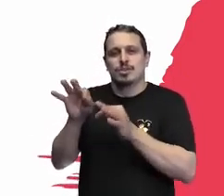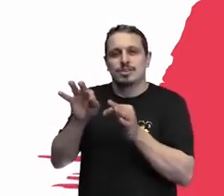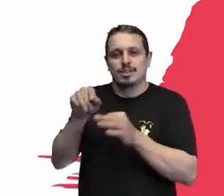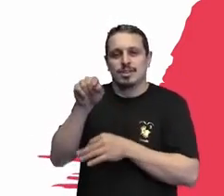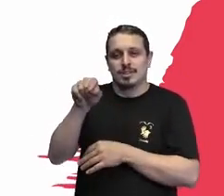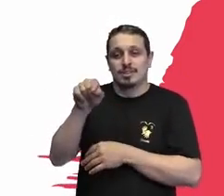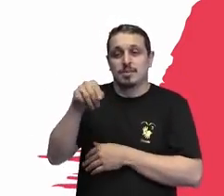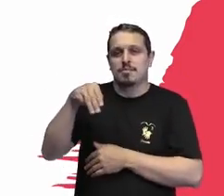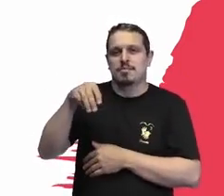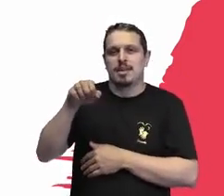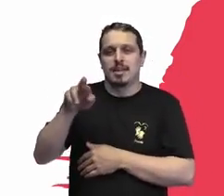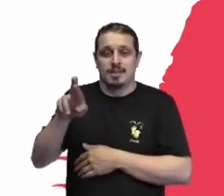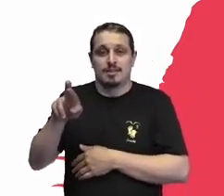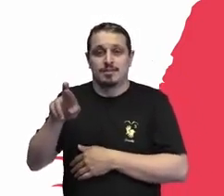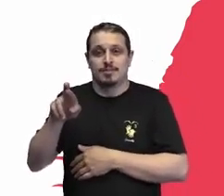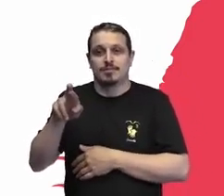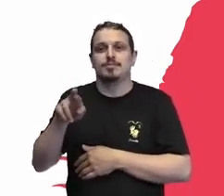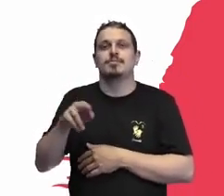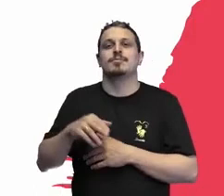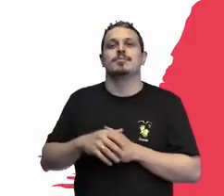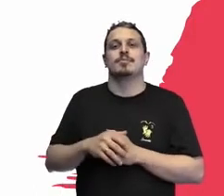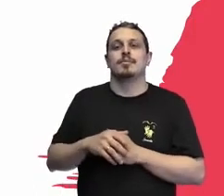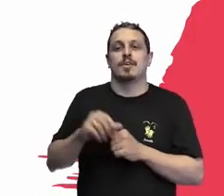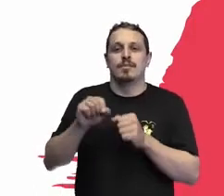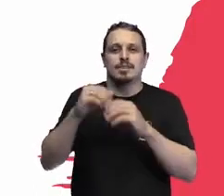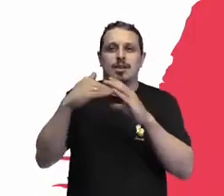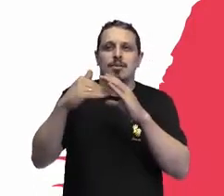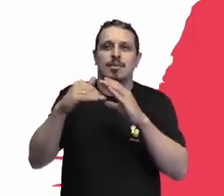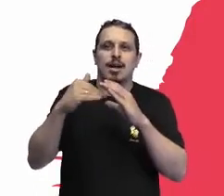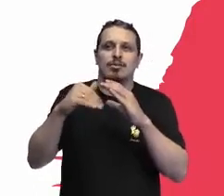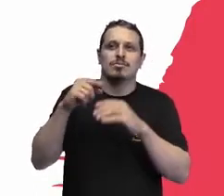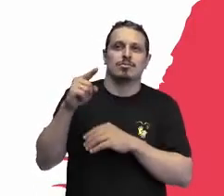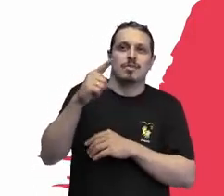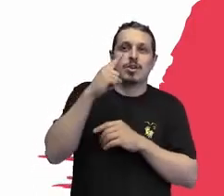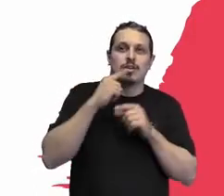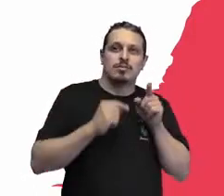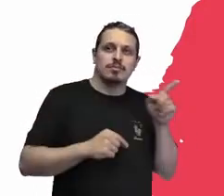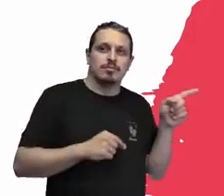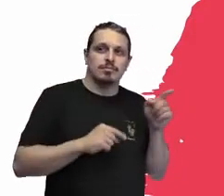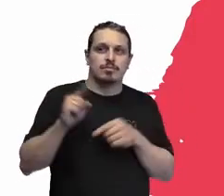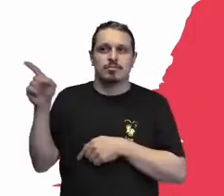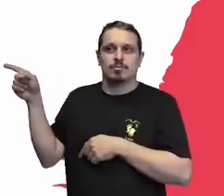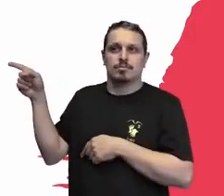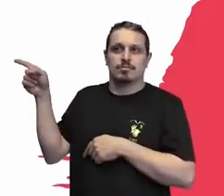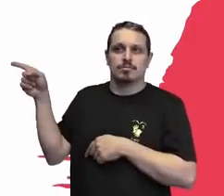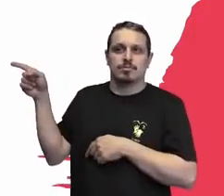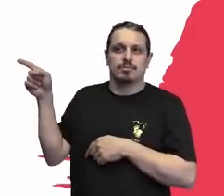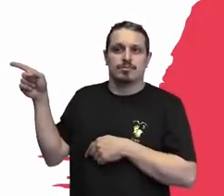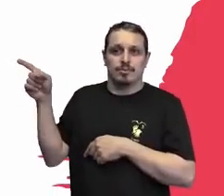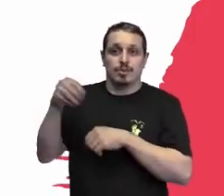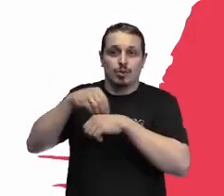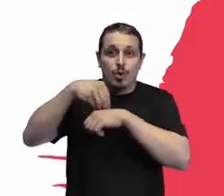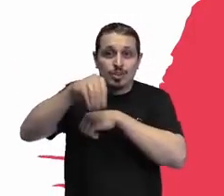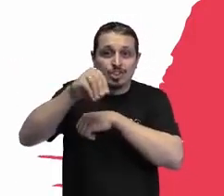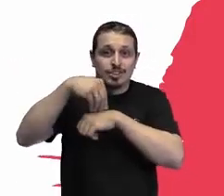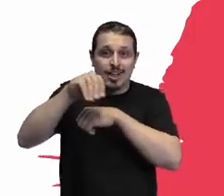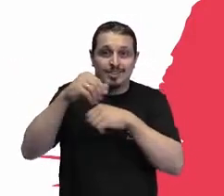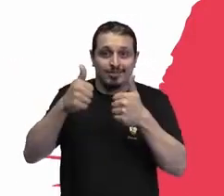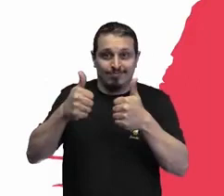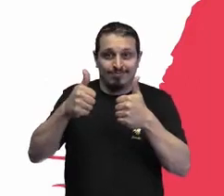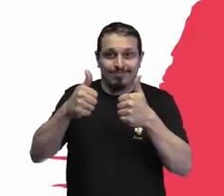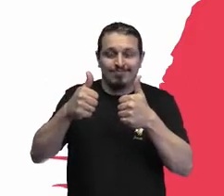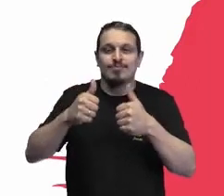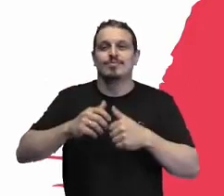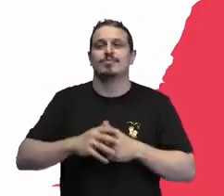de setembro, deixa lá seu nome, reserva, e vamos replicar porque esse projeto é viável em qualquer